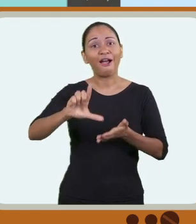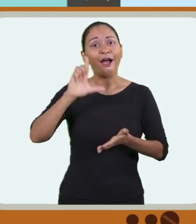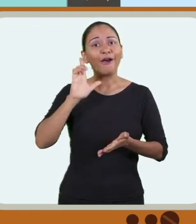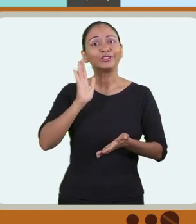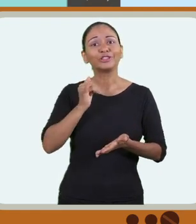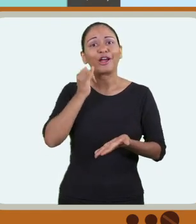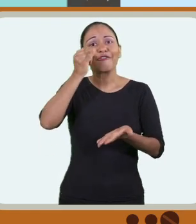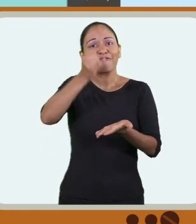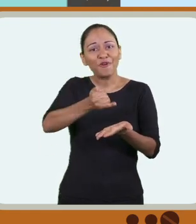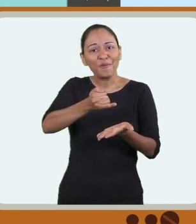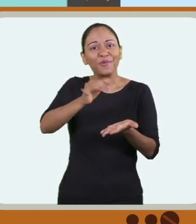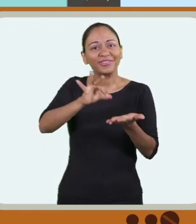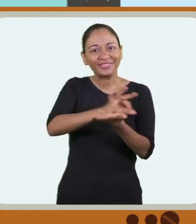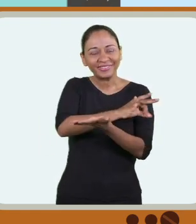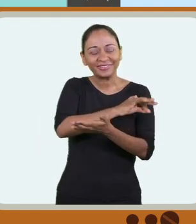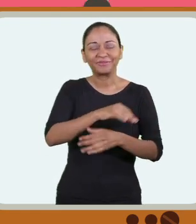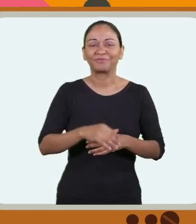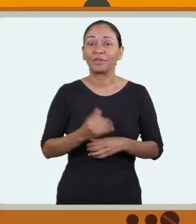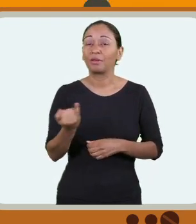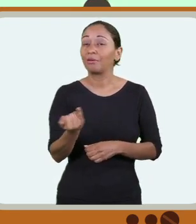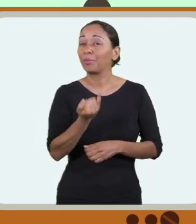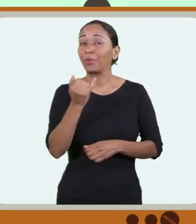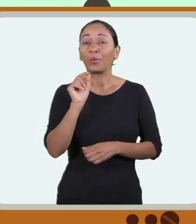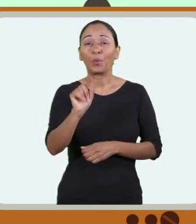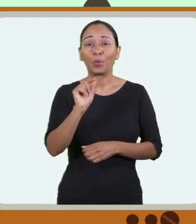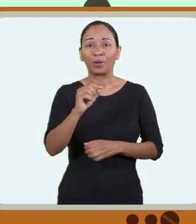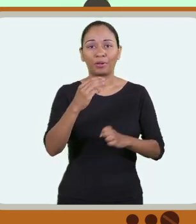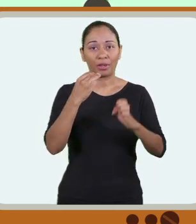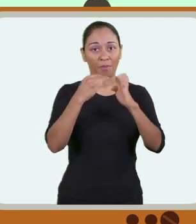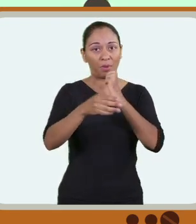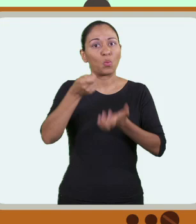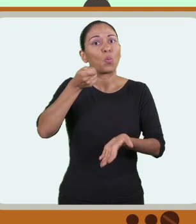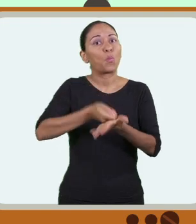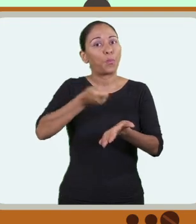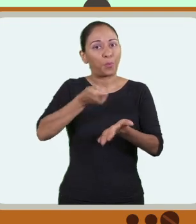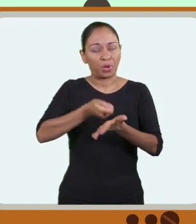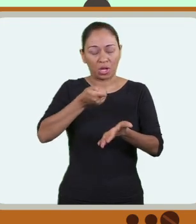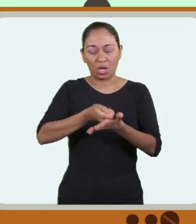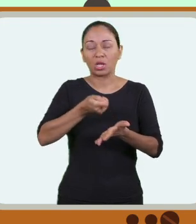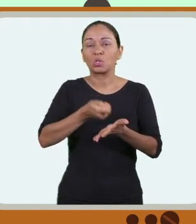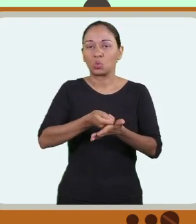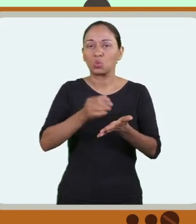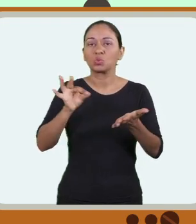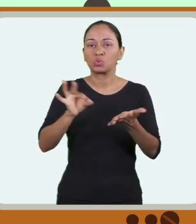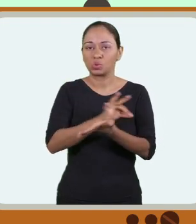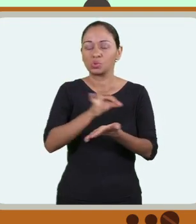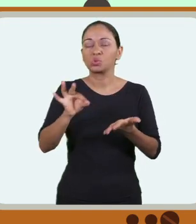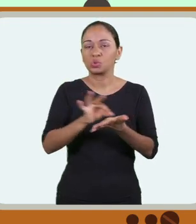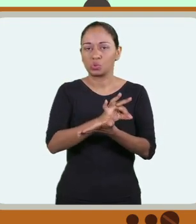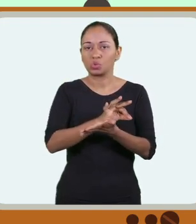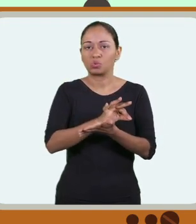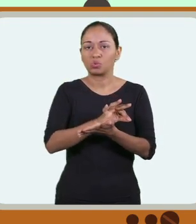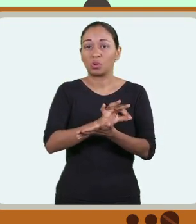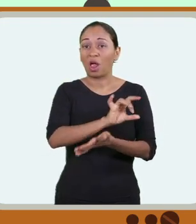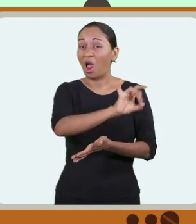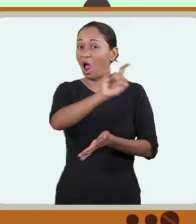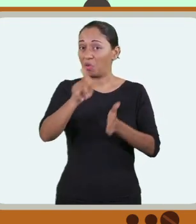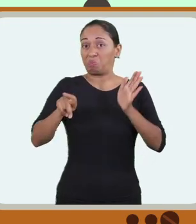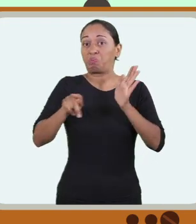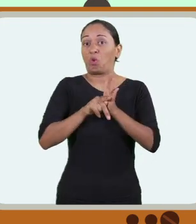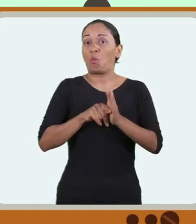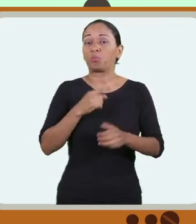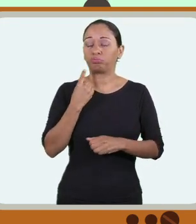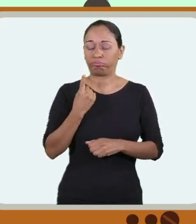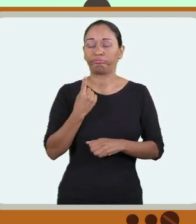SMS, informados no ato da inscrição. Importante! O e-mail é hoje obrigatório no sistema de inscrição. E-mail